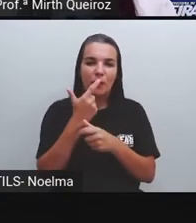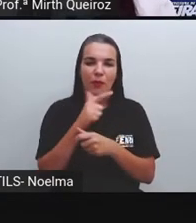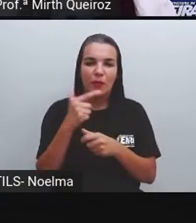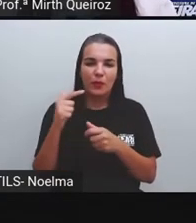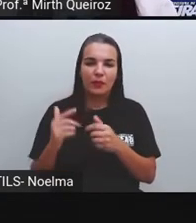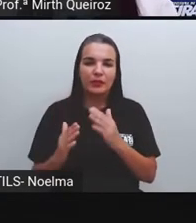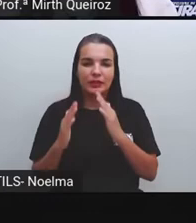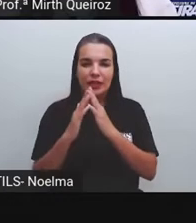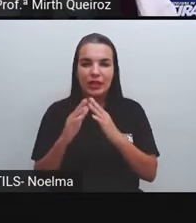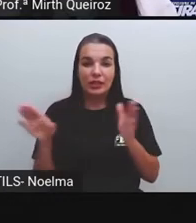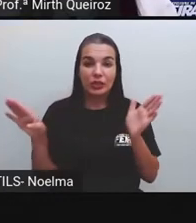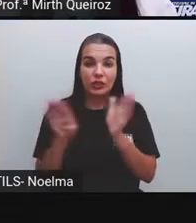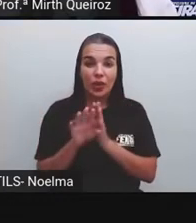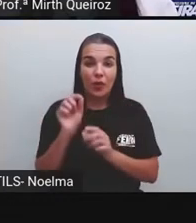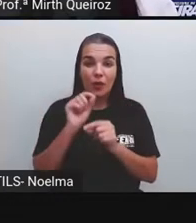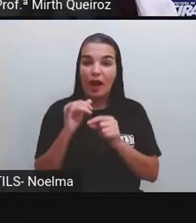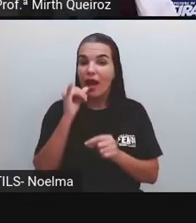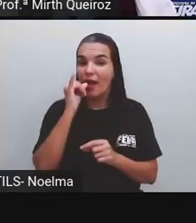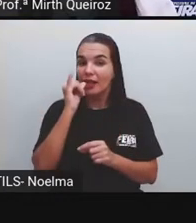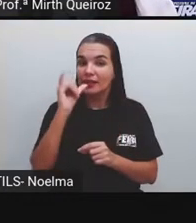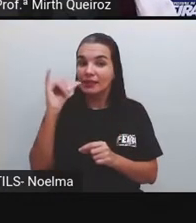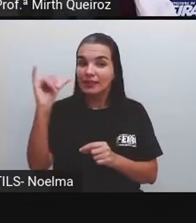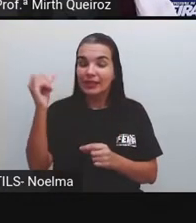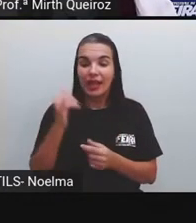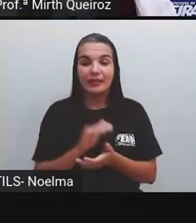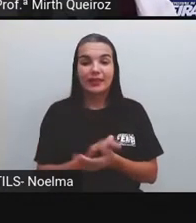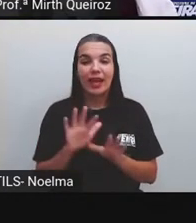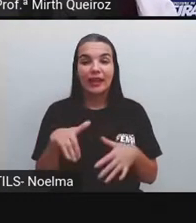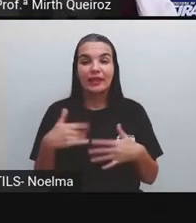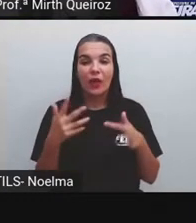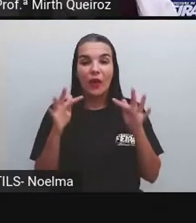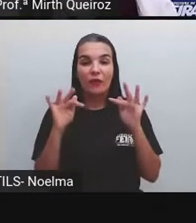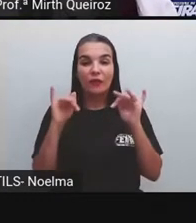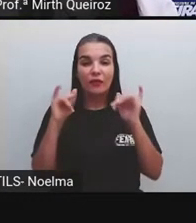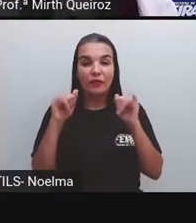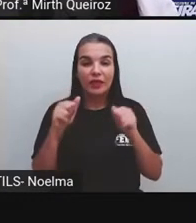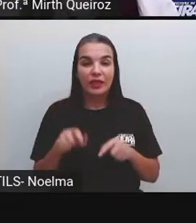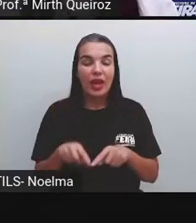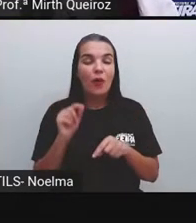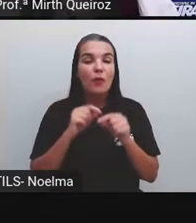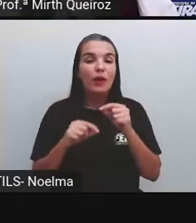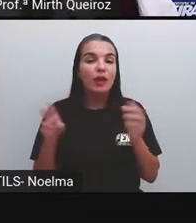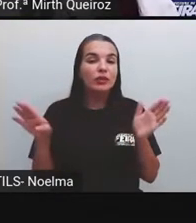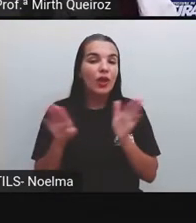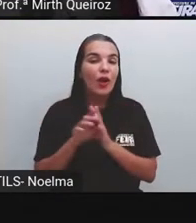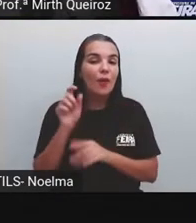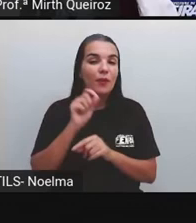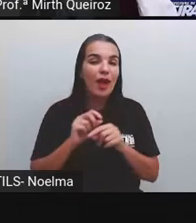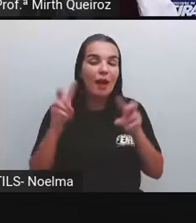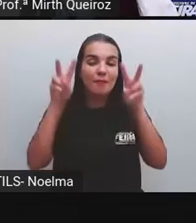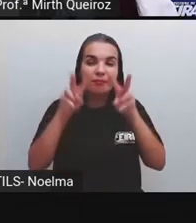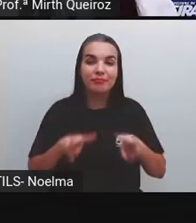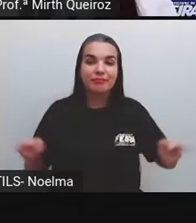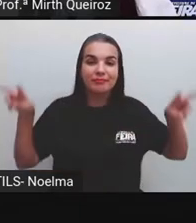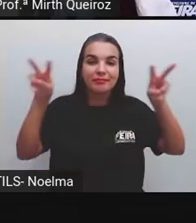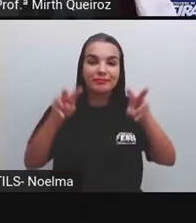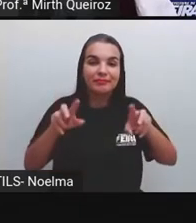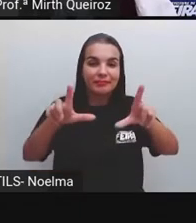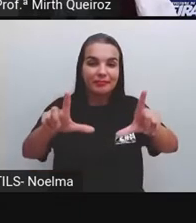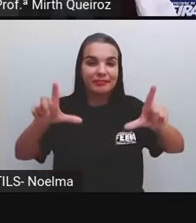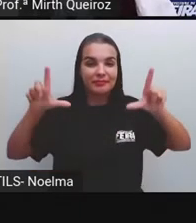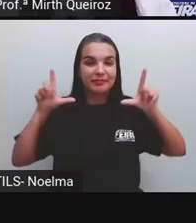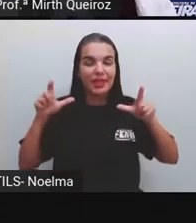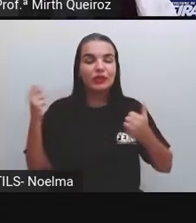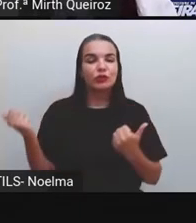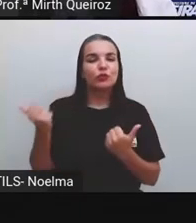eletricidade para esse local, né? E aí, ao final, a gente viu que aquela paisagem natural, ela foi totalmente